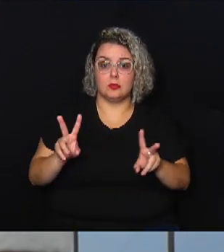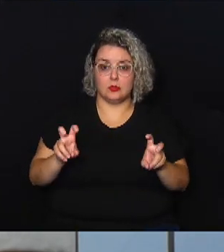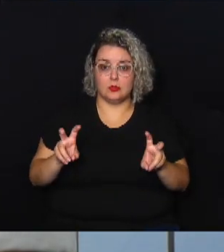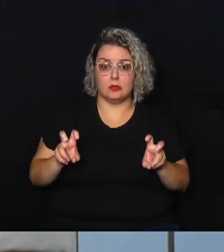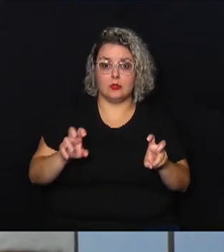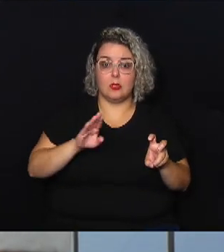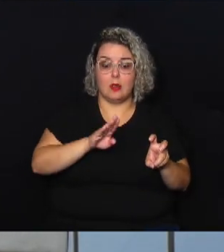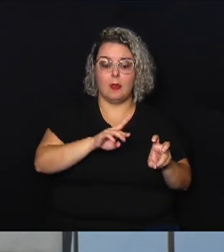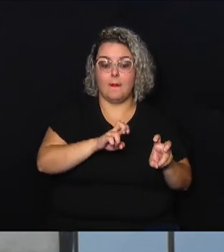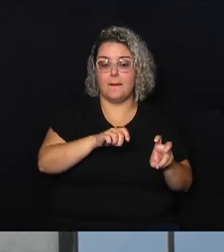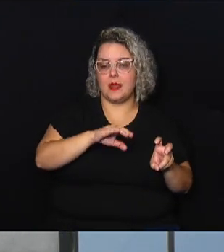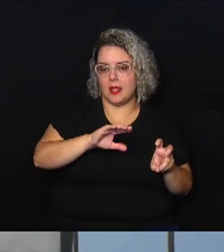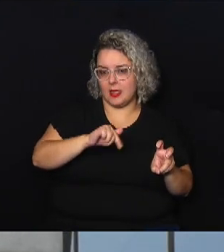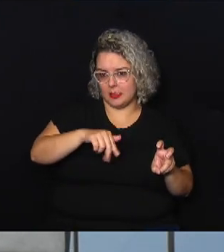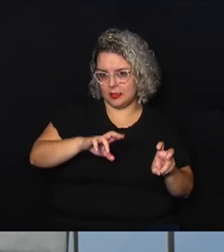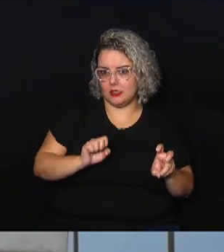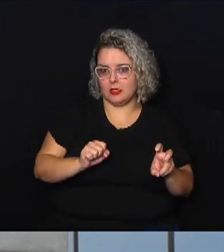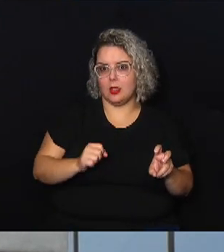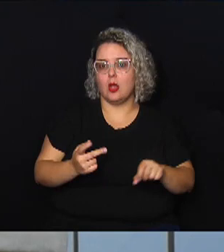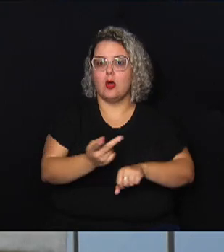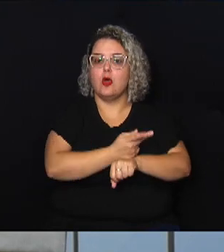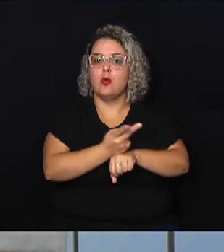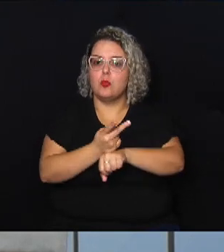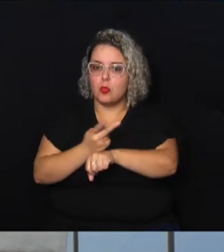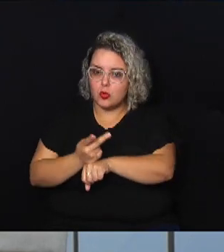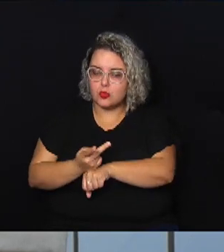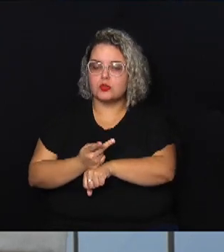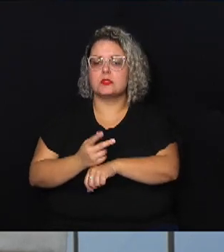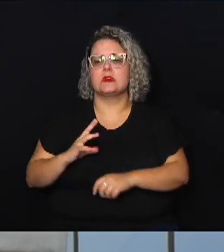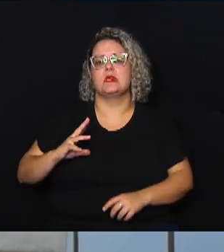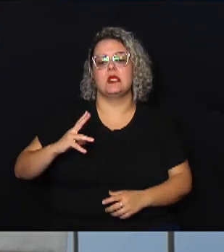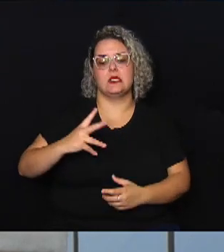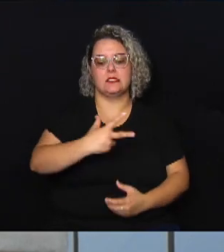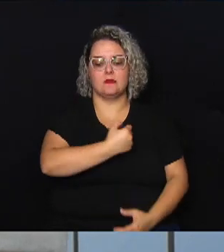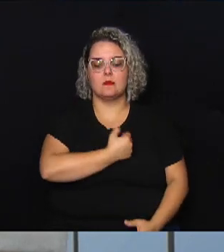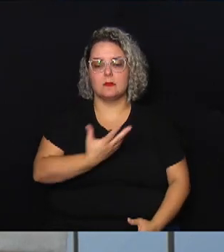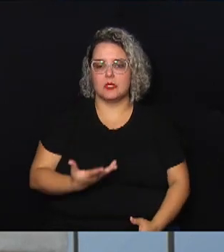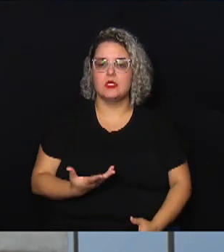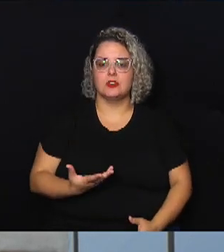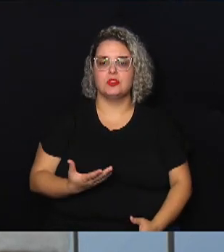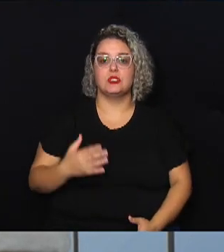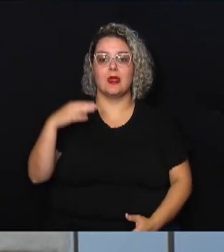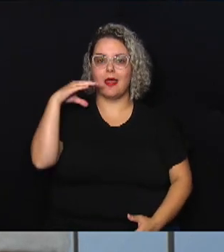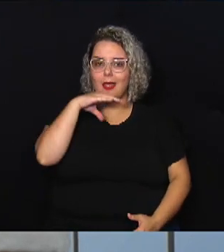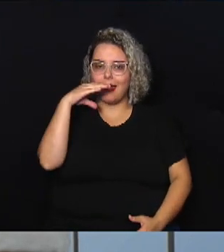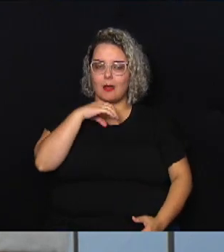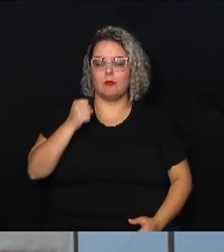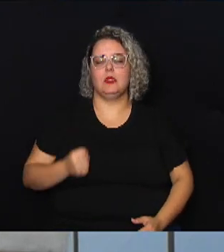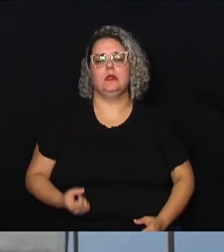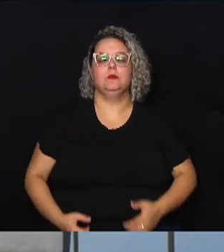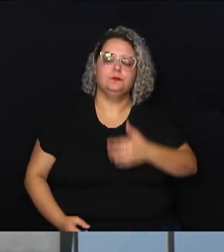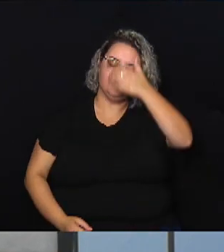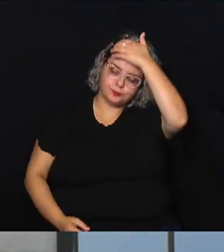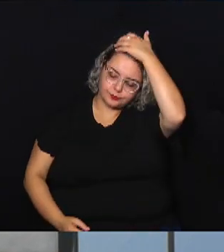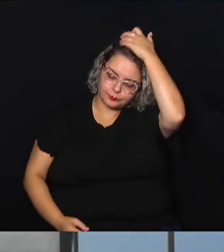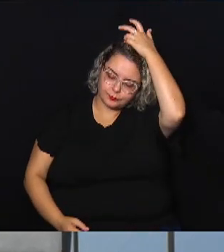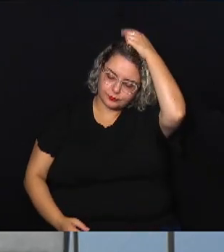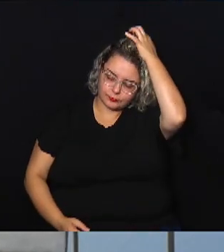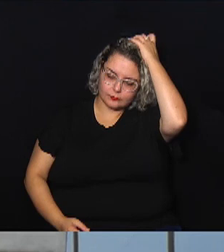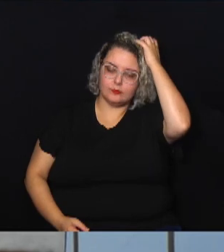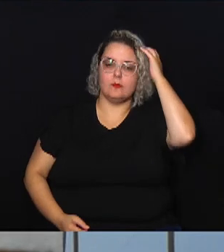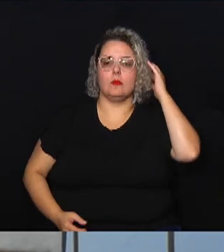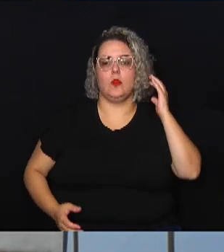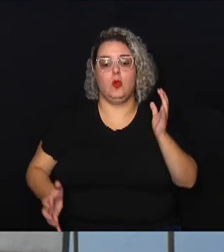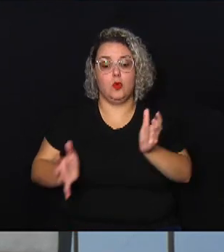BREC, Busca e Resgate em Estruturas Colapsadas. Ele visa o treinamento e a atuação do bombeiro para esse tipo de ocorrência,